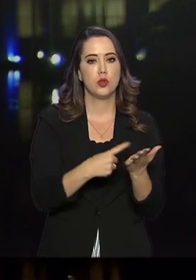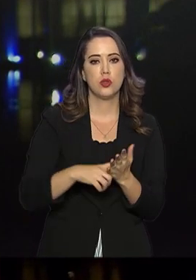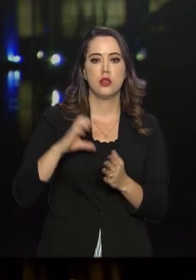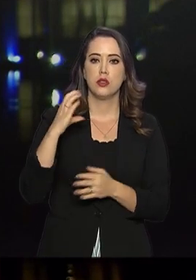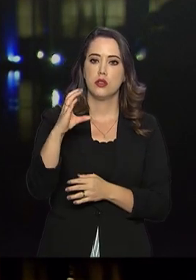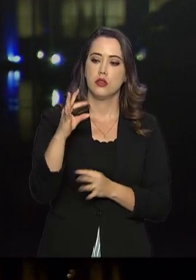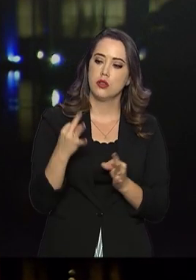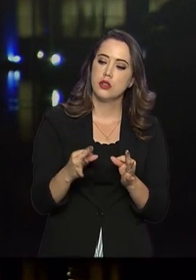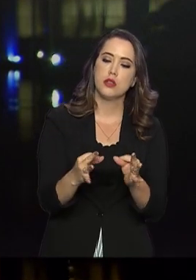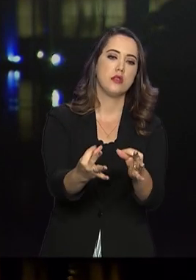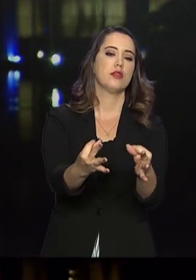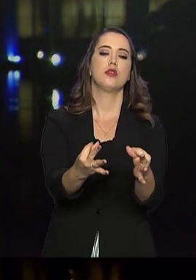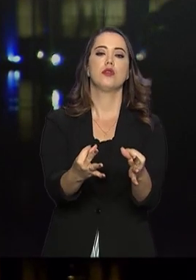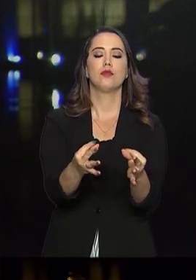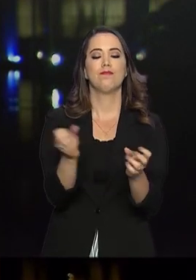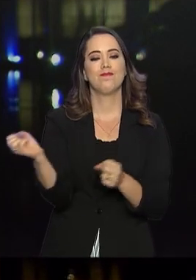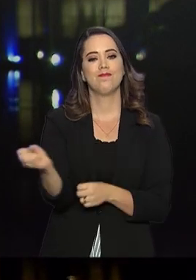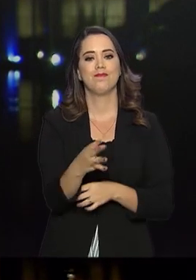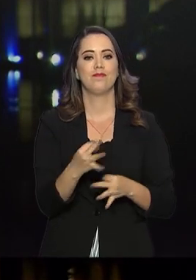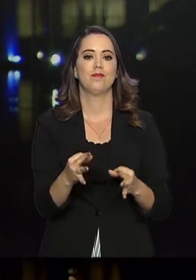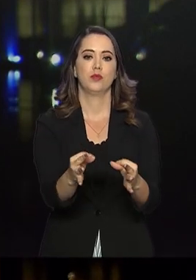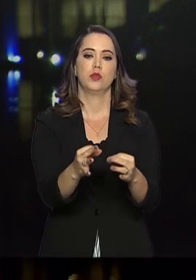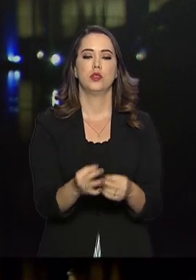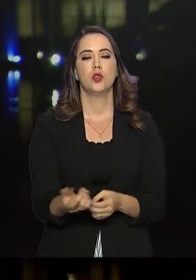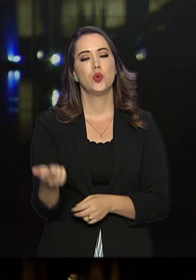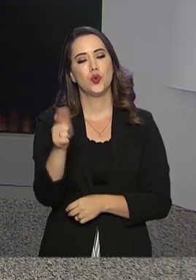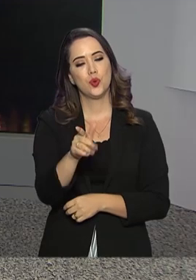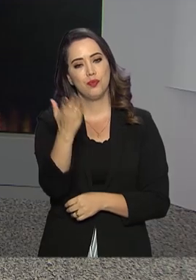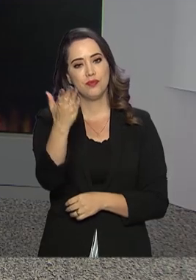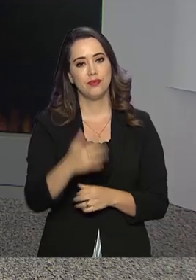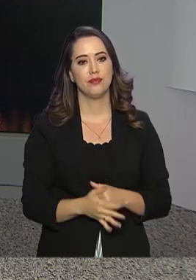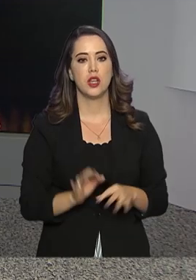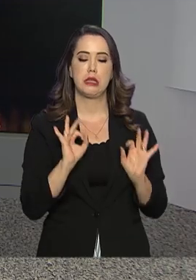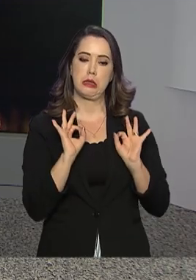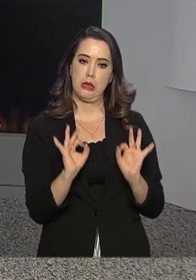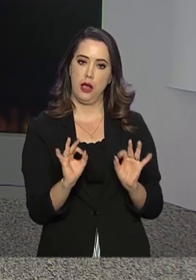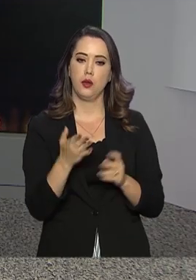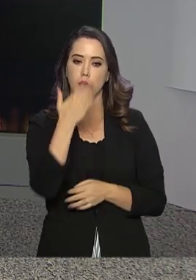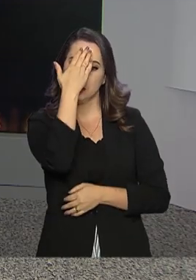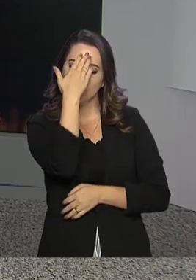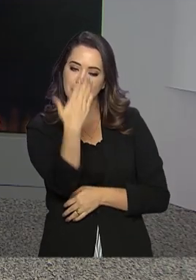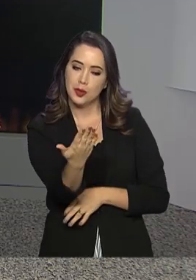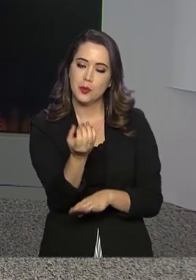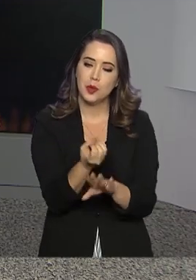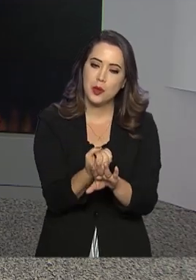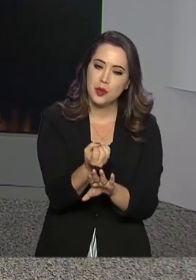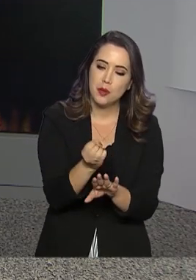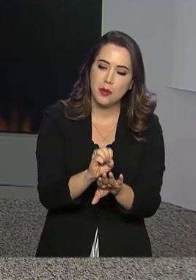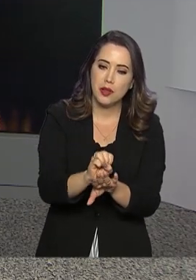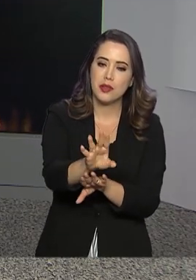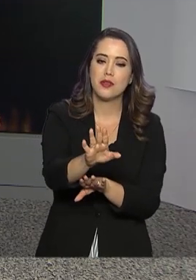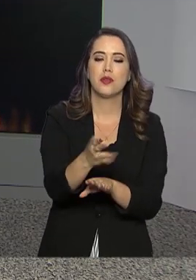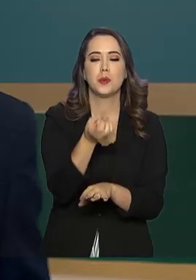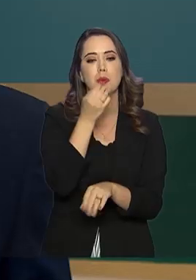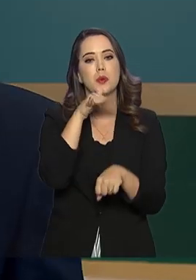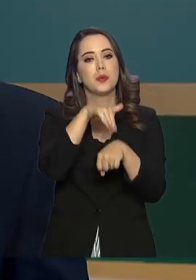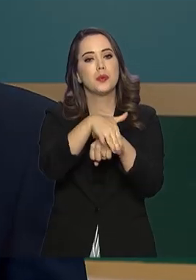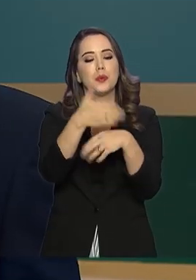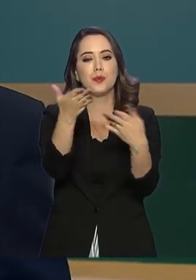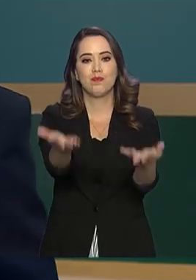Ciência, tecnologia e inovação. Volto com você, Roberto. Tá ótimo, Paulo. Muito obrigado pelas informações e uma boa noite aí pra você.